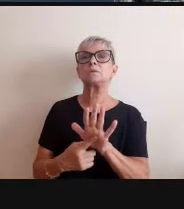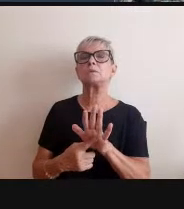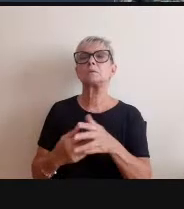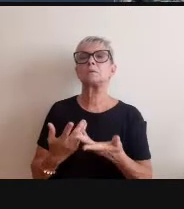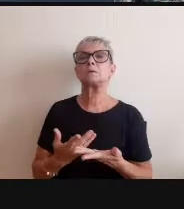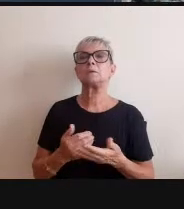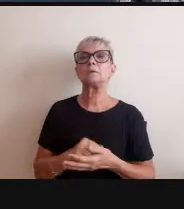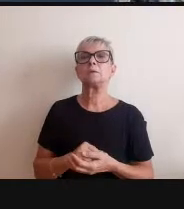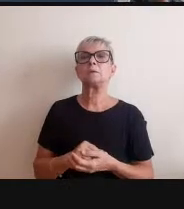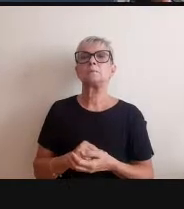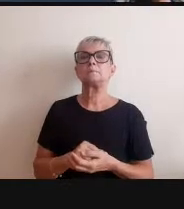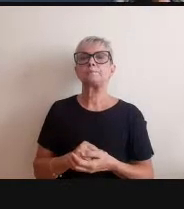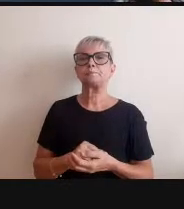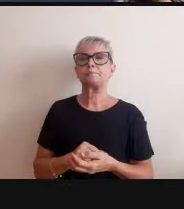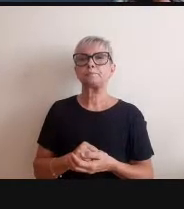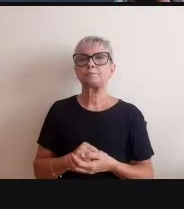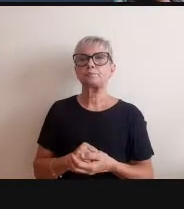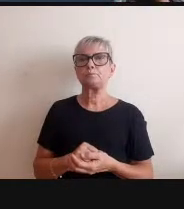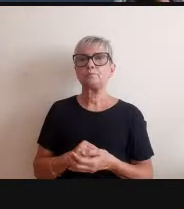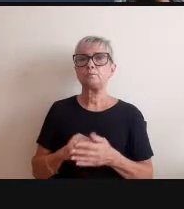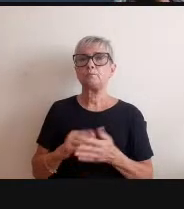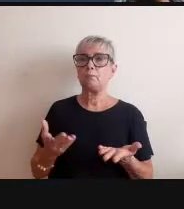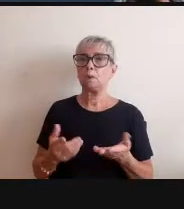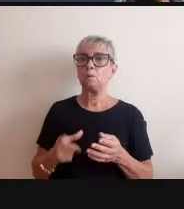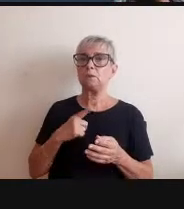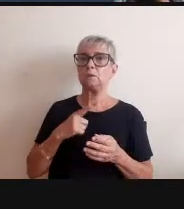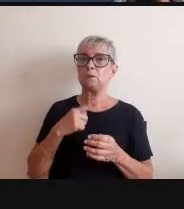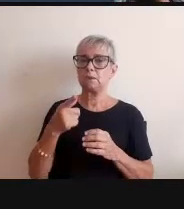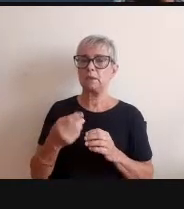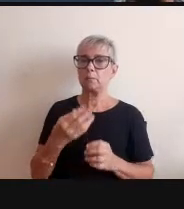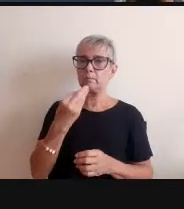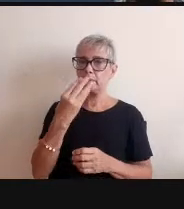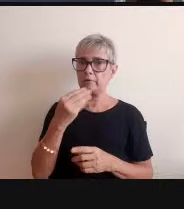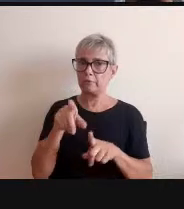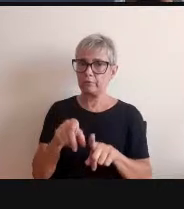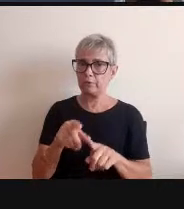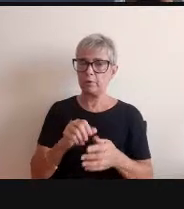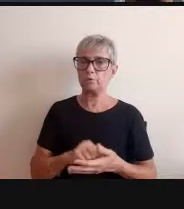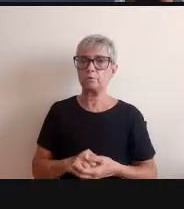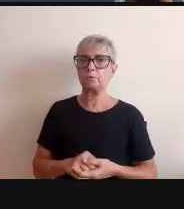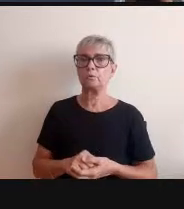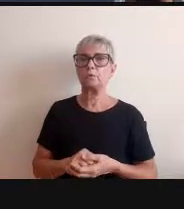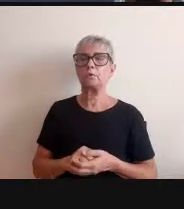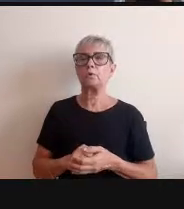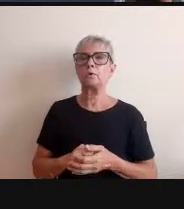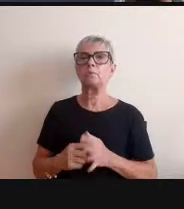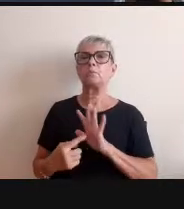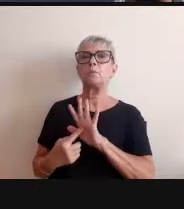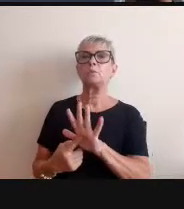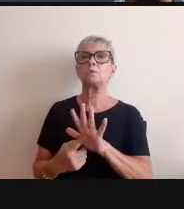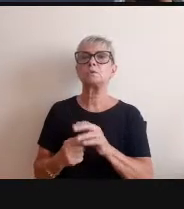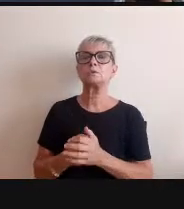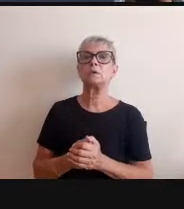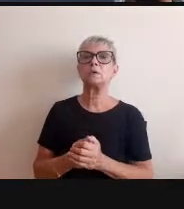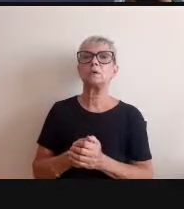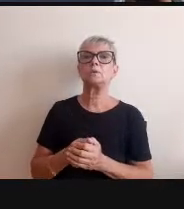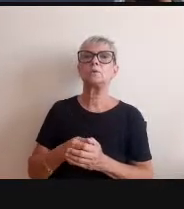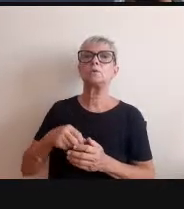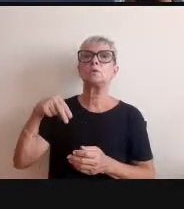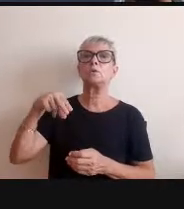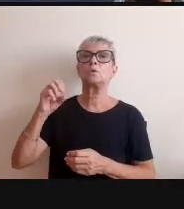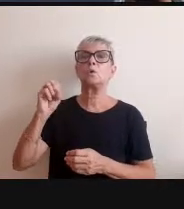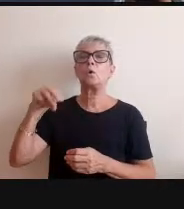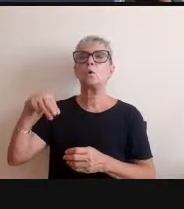é aí está uma foto é tirada é uma foto do MoMA é oficial do